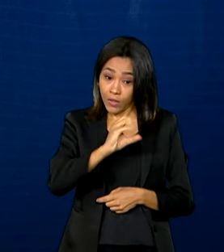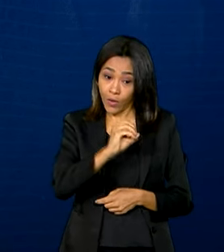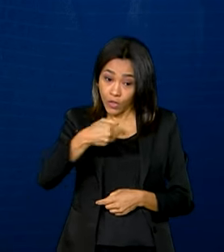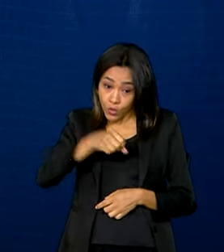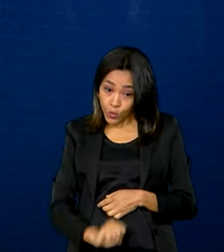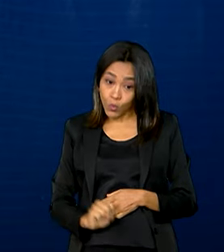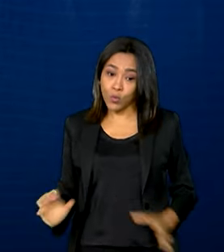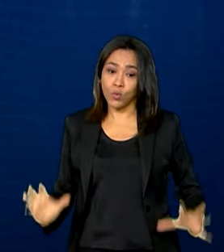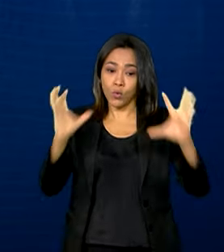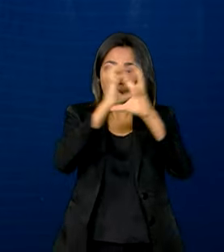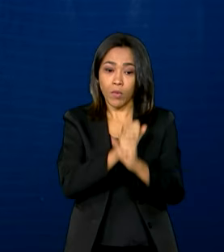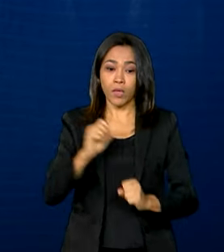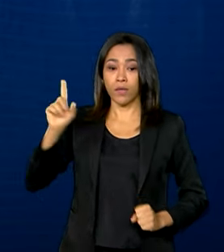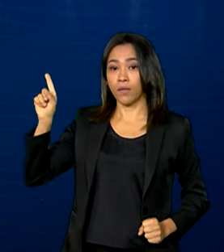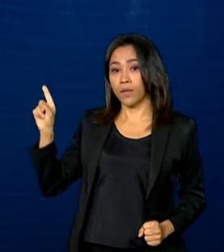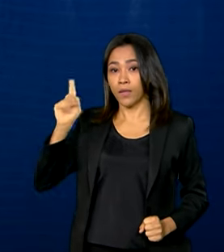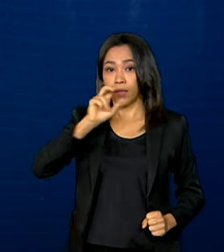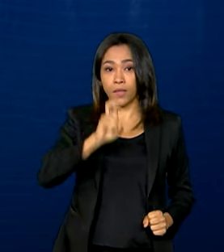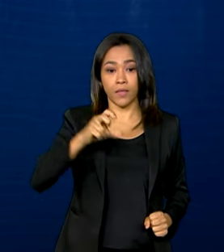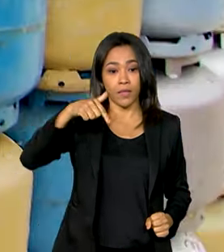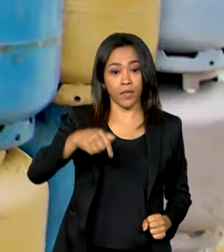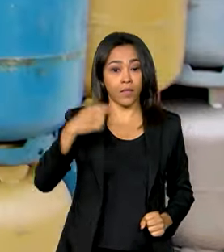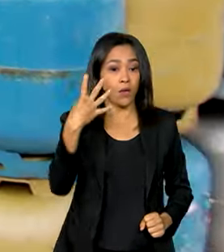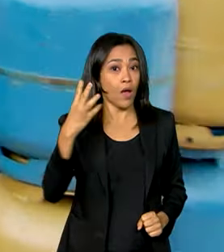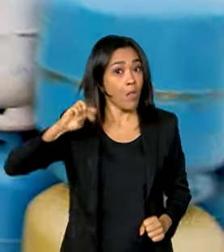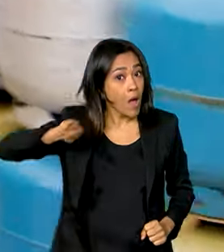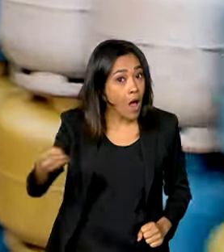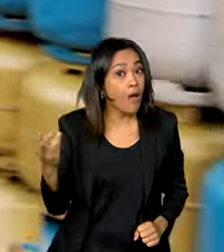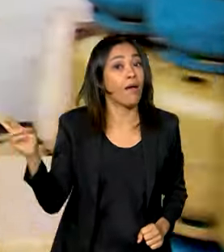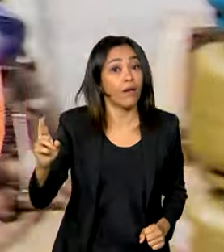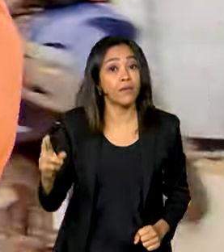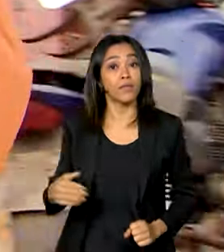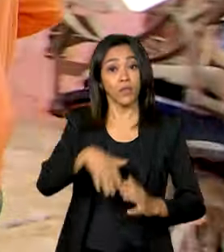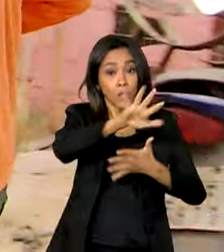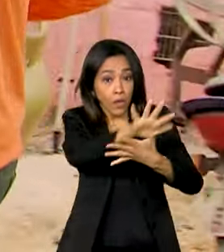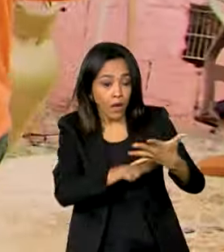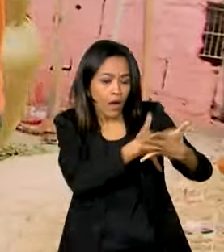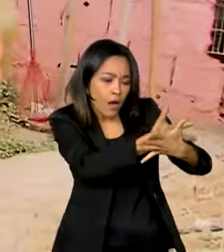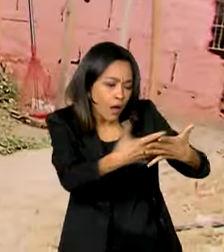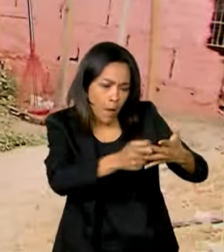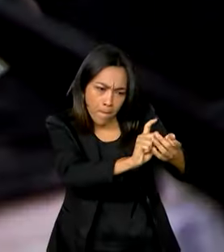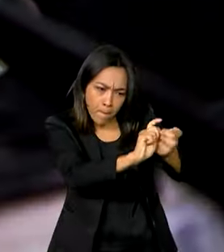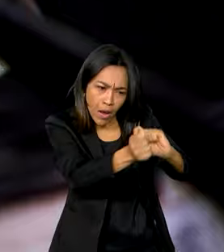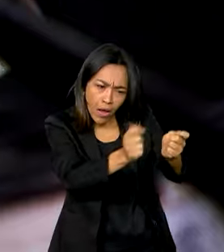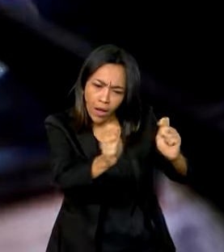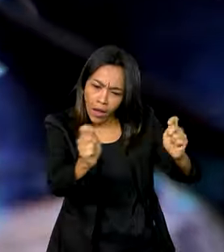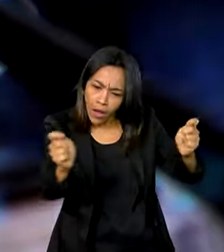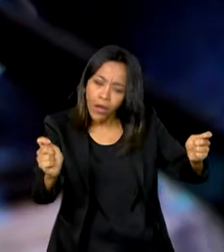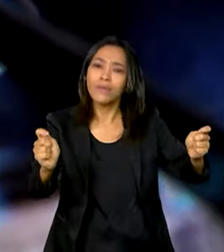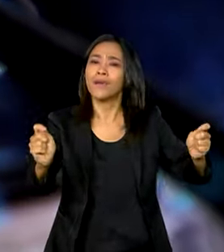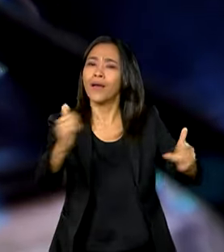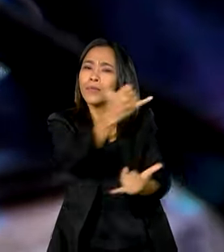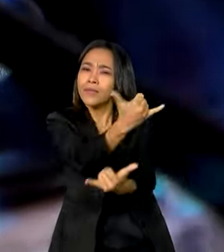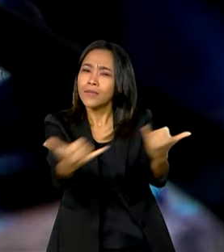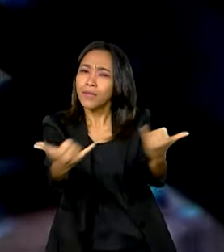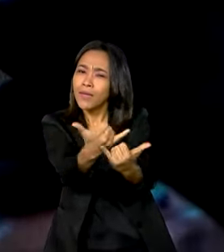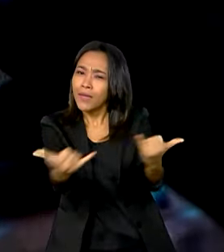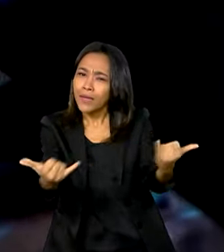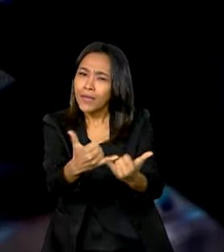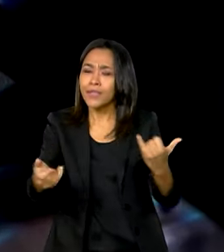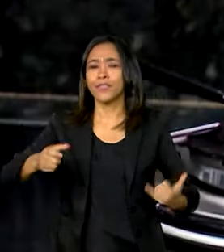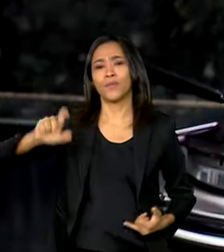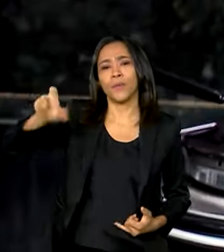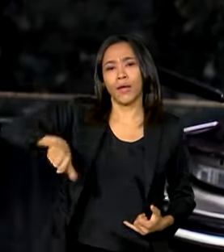de R$ 574,00 milhões. O calendário do pagamento do auxílio gás é semelhante ao do programa